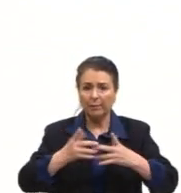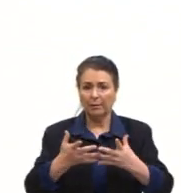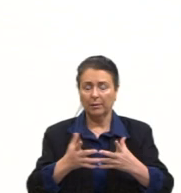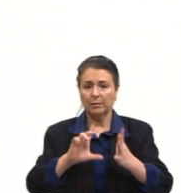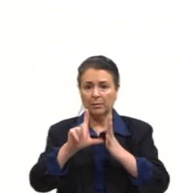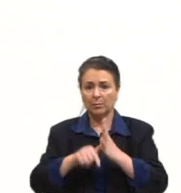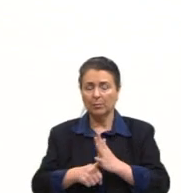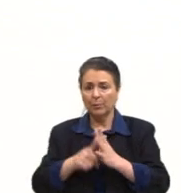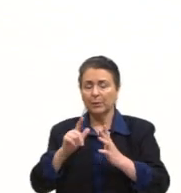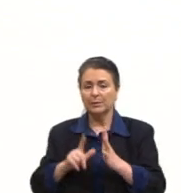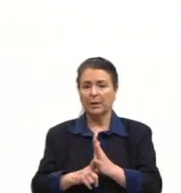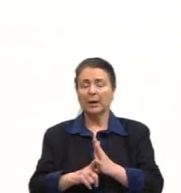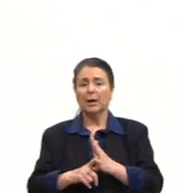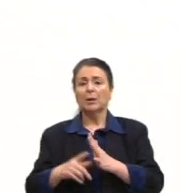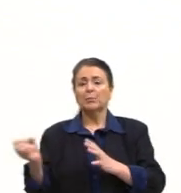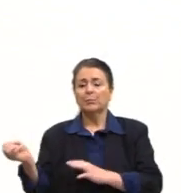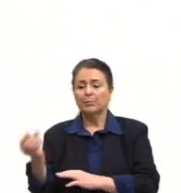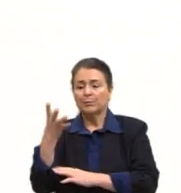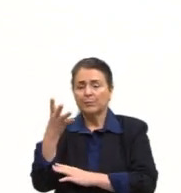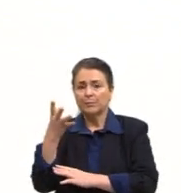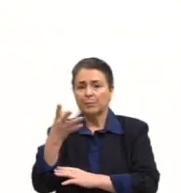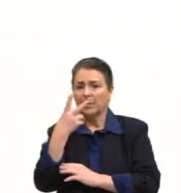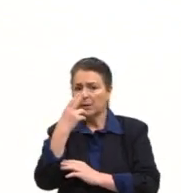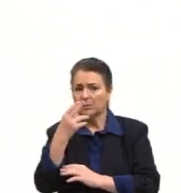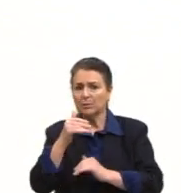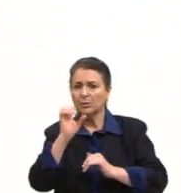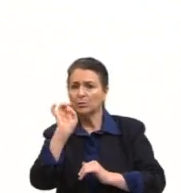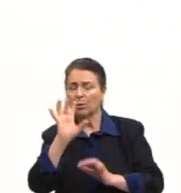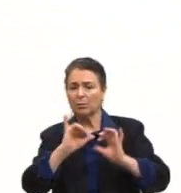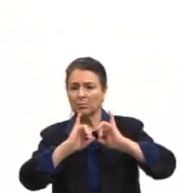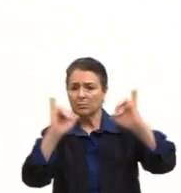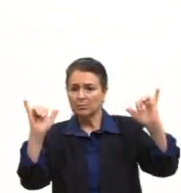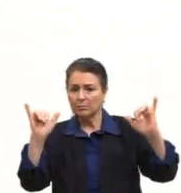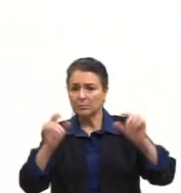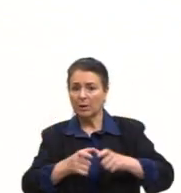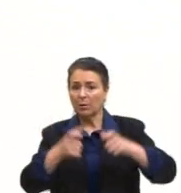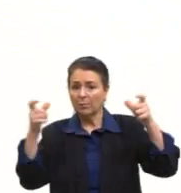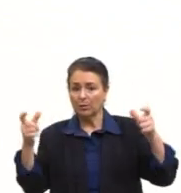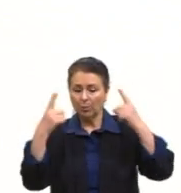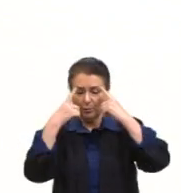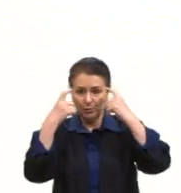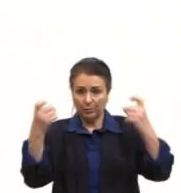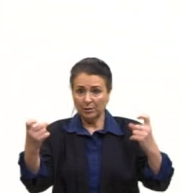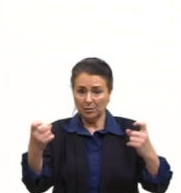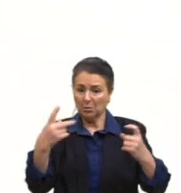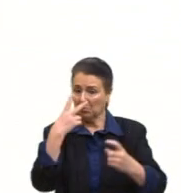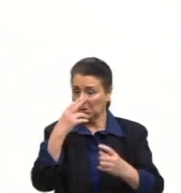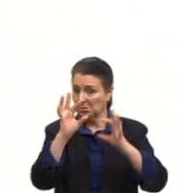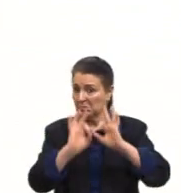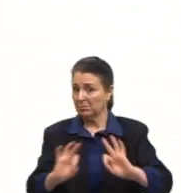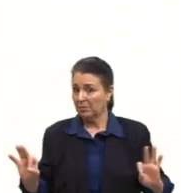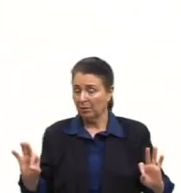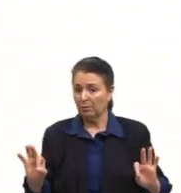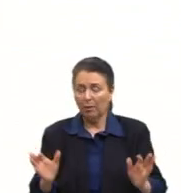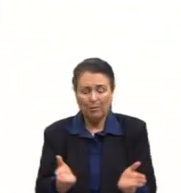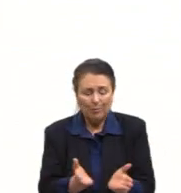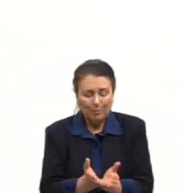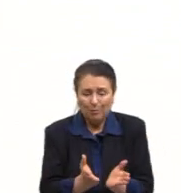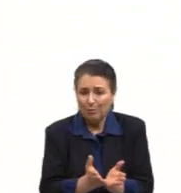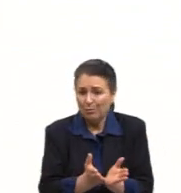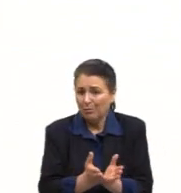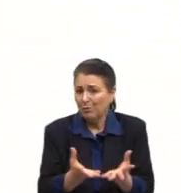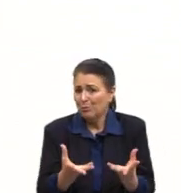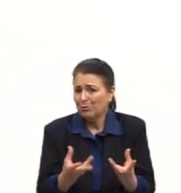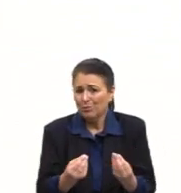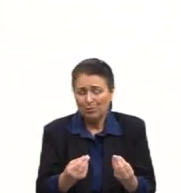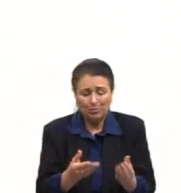campo da denúncia. Então, olha só. O crescimento e banalização da violência. A miséria. Estamos aí, a gente